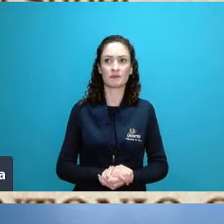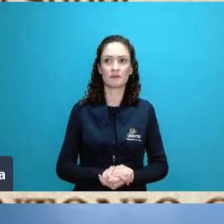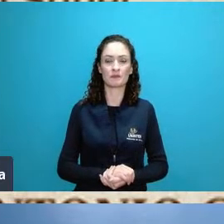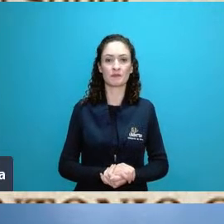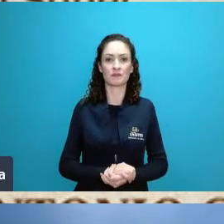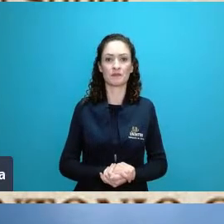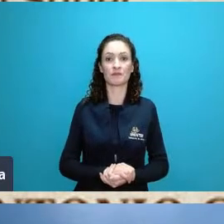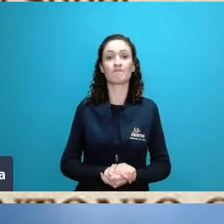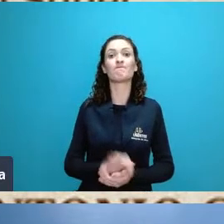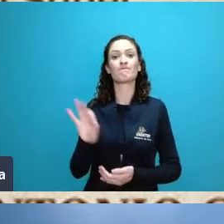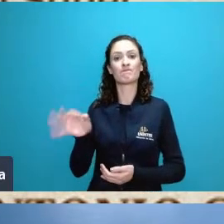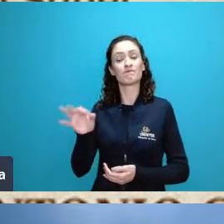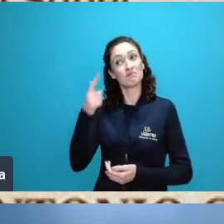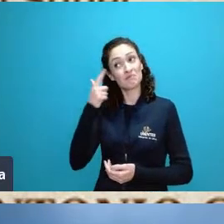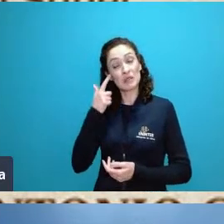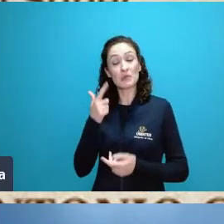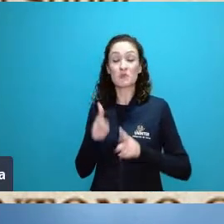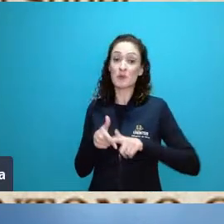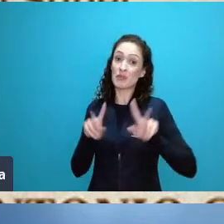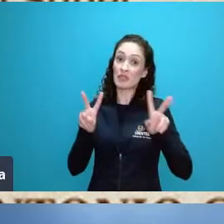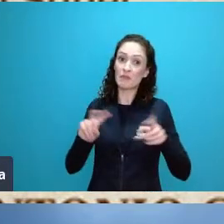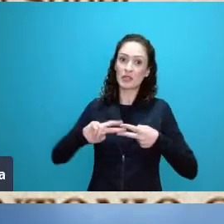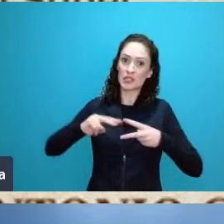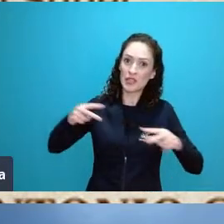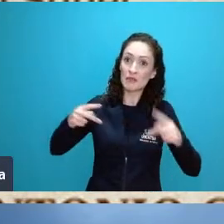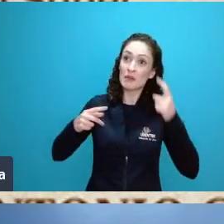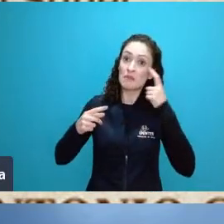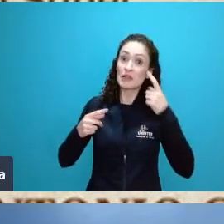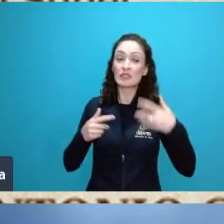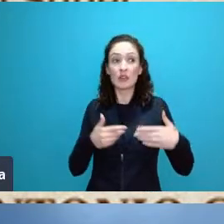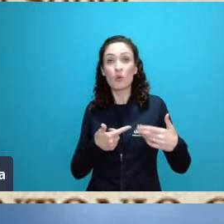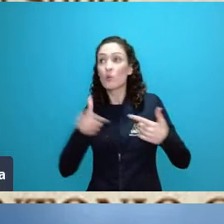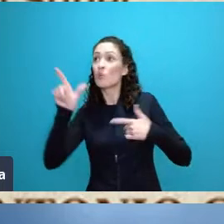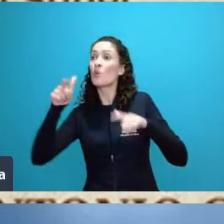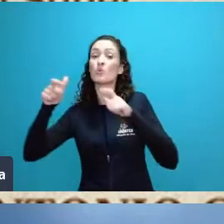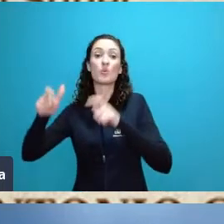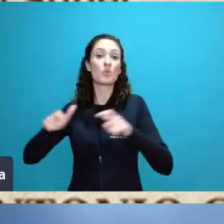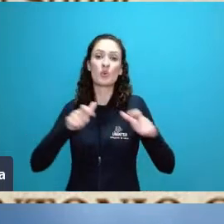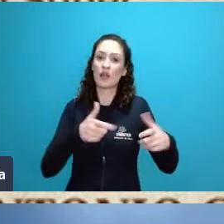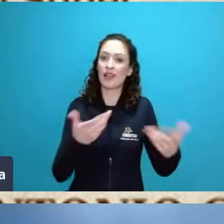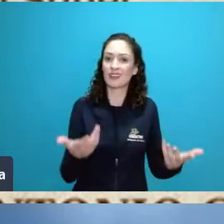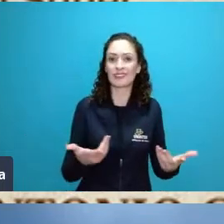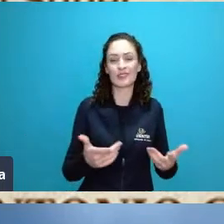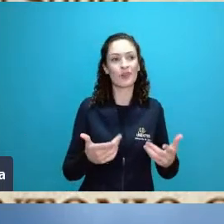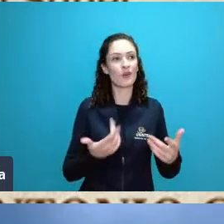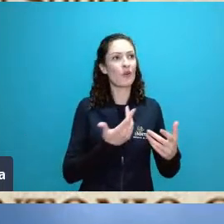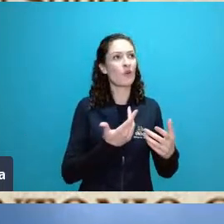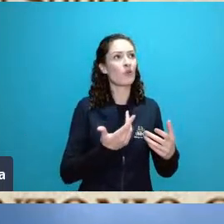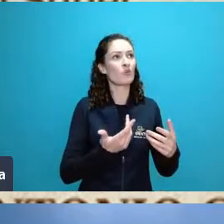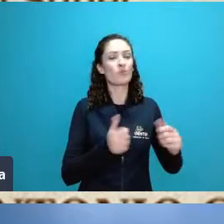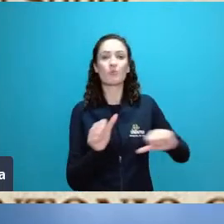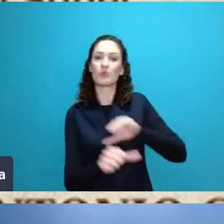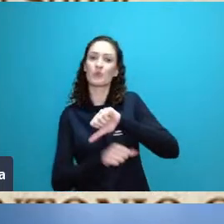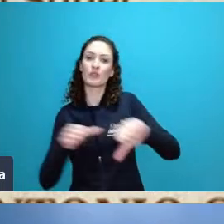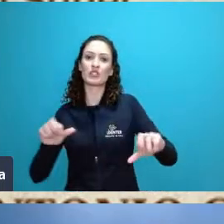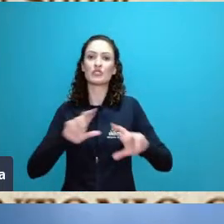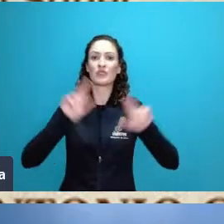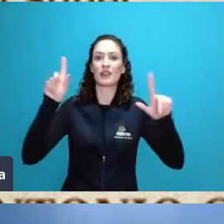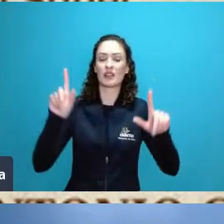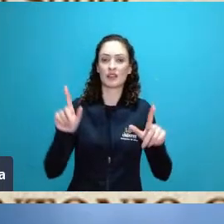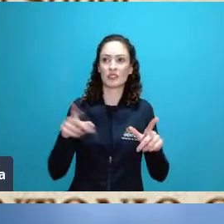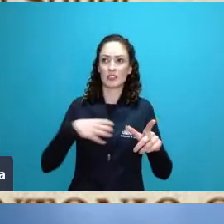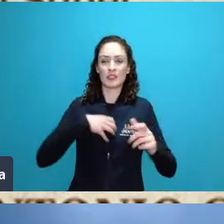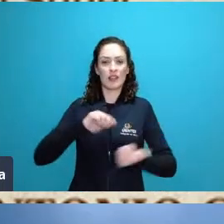inclusive geneticamente de ter no arcabouço no pool delas uma capacidade de adaptação a essa mudança tão abrupta né